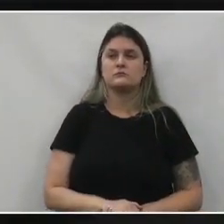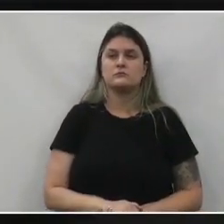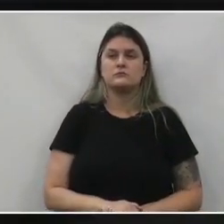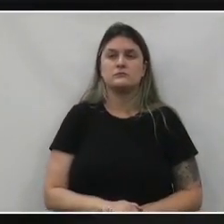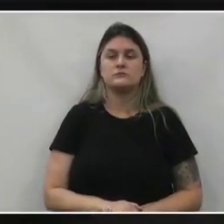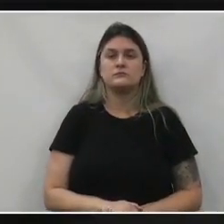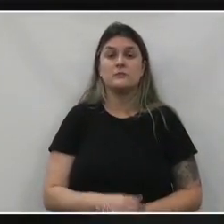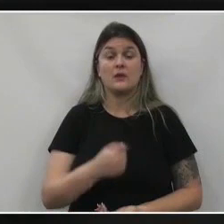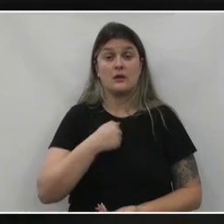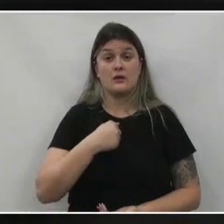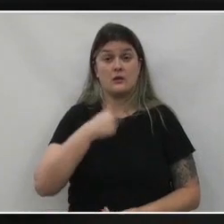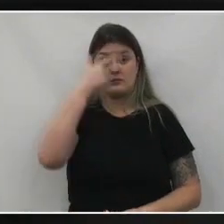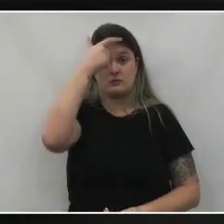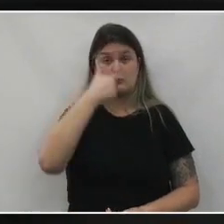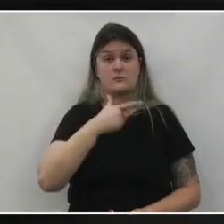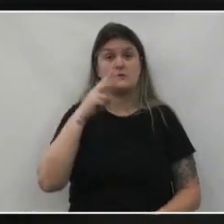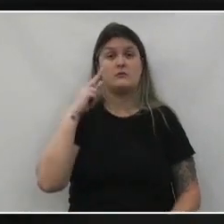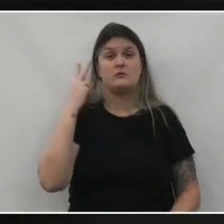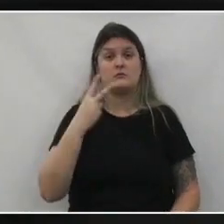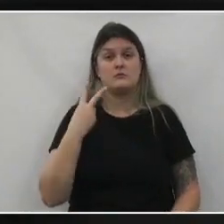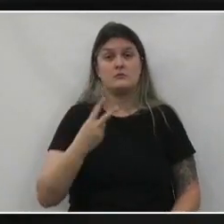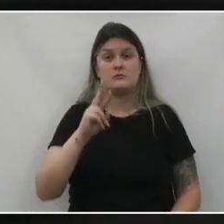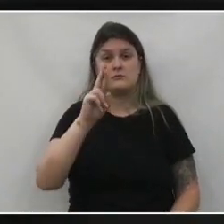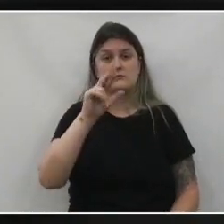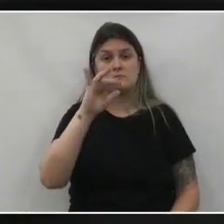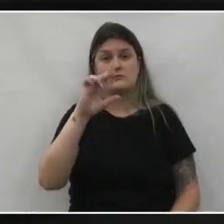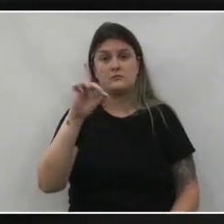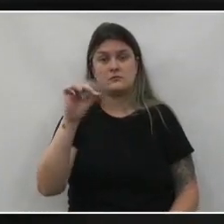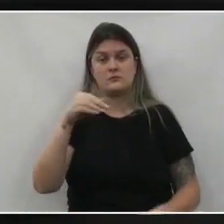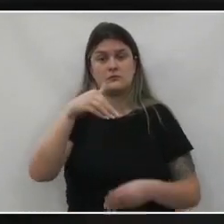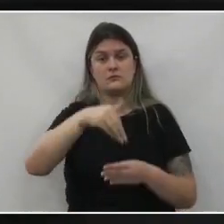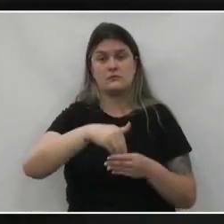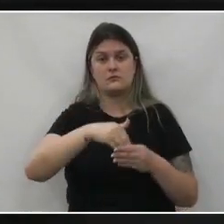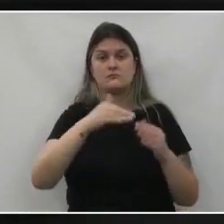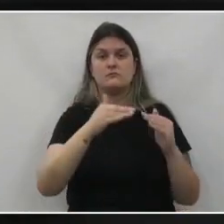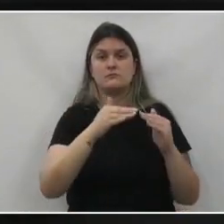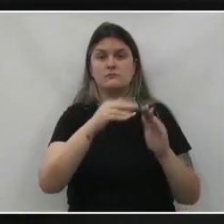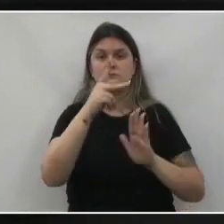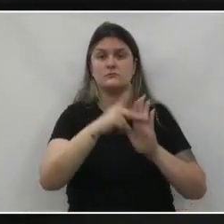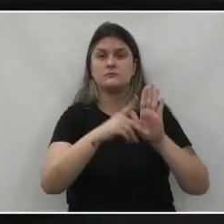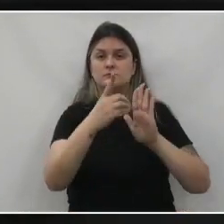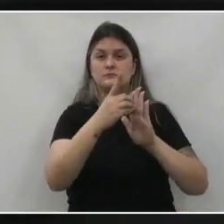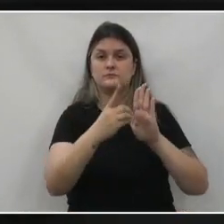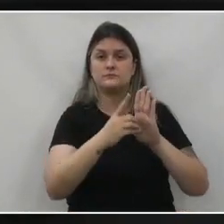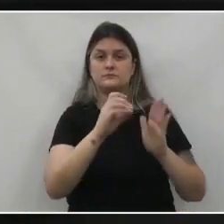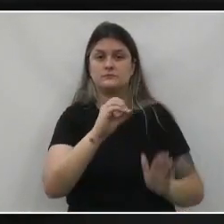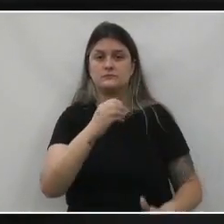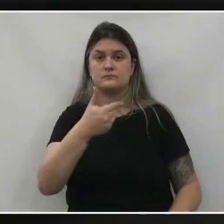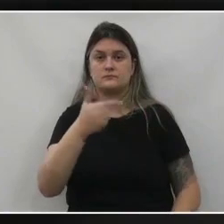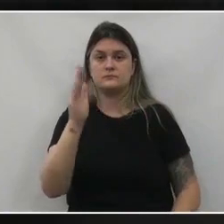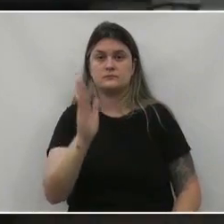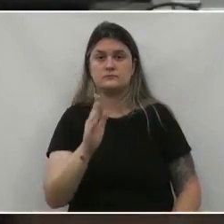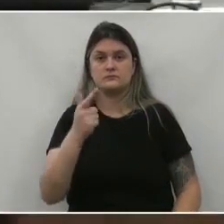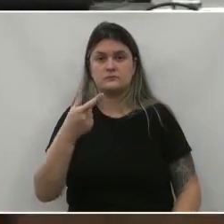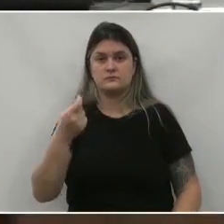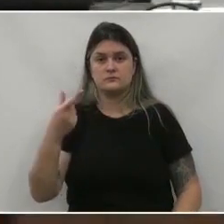eu vereador ricardo adriano sas voto favorável ao projeto de decreto número 2 barra 2020